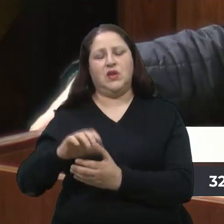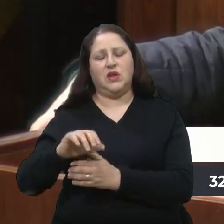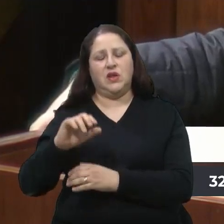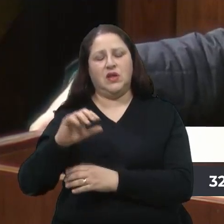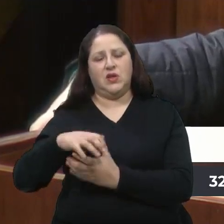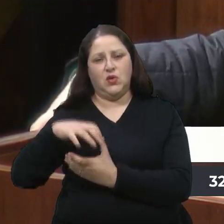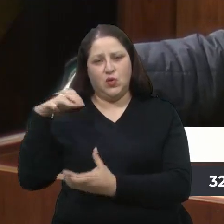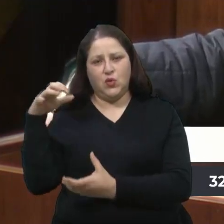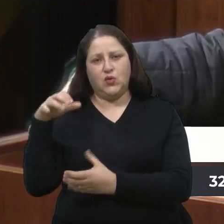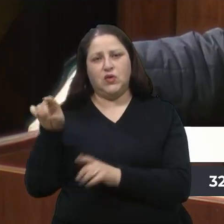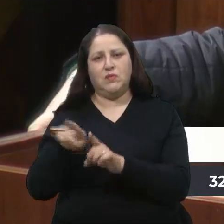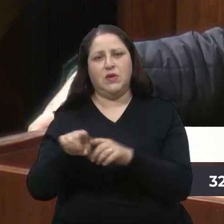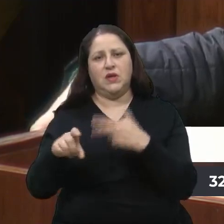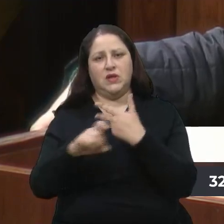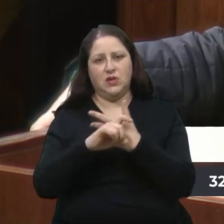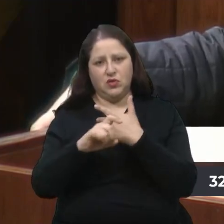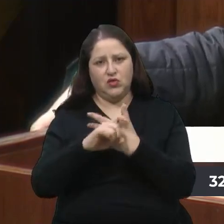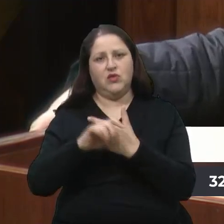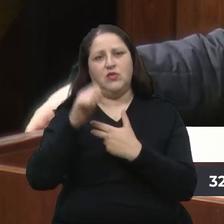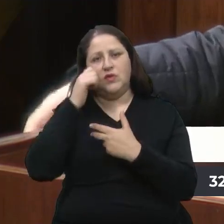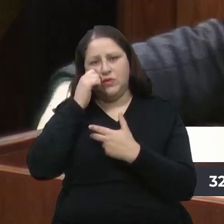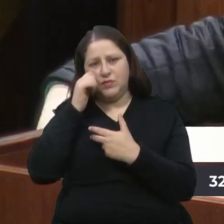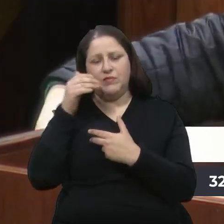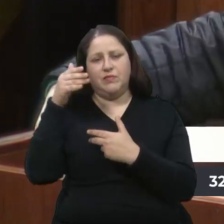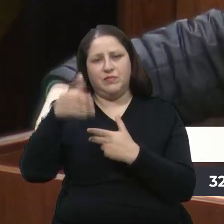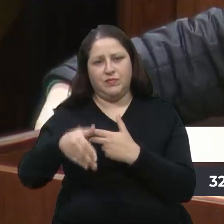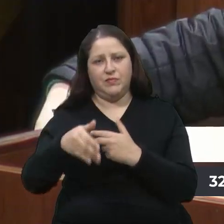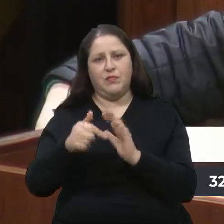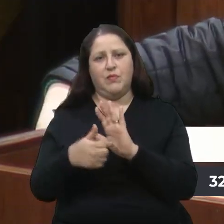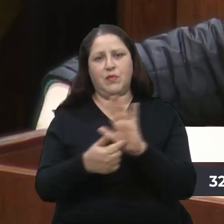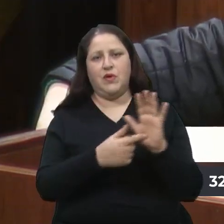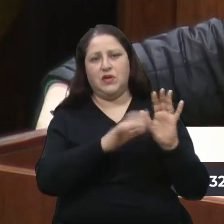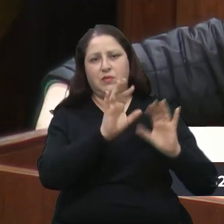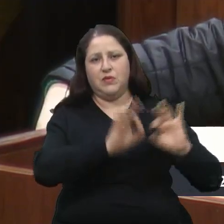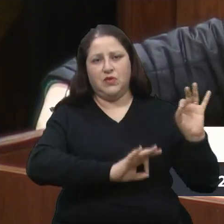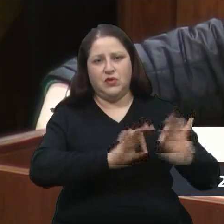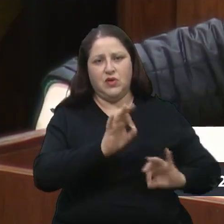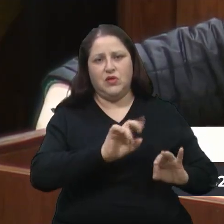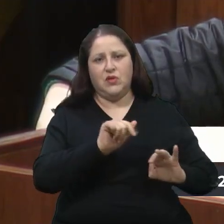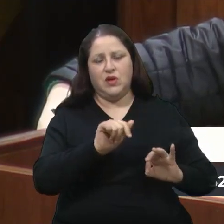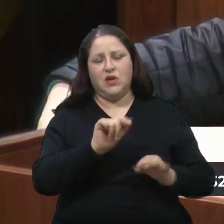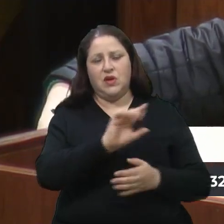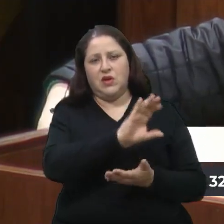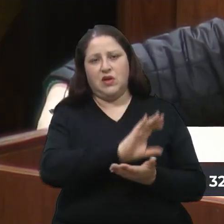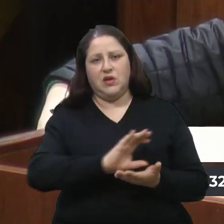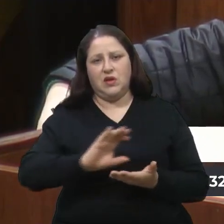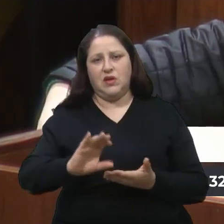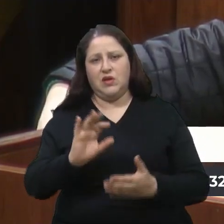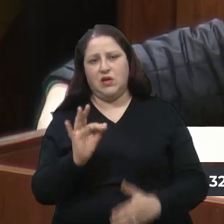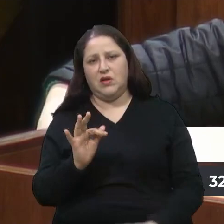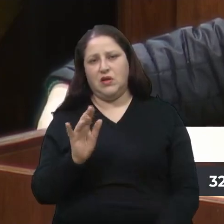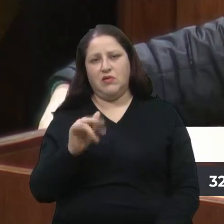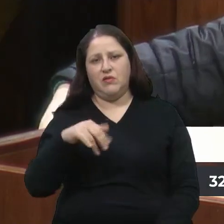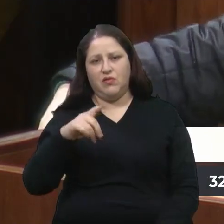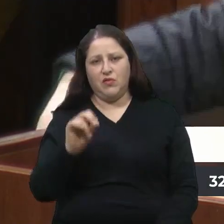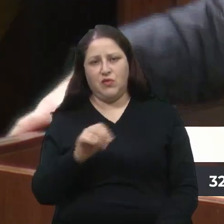enfim, o Executivo estará aqui presente, apresentando esse projeto, que é um recurso do Fundo Municipal que